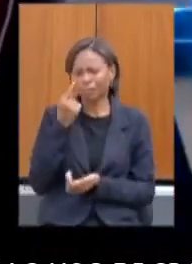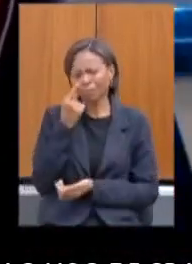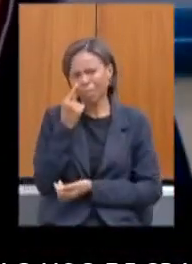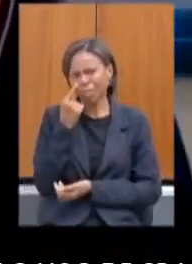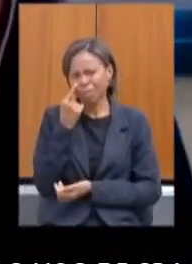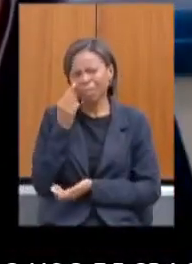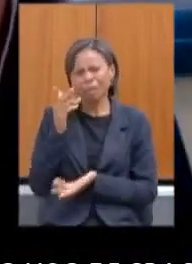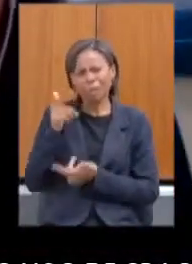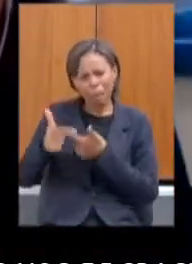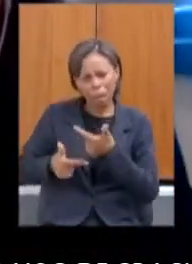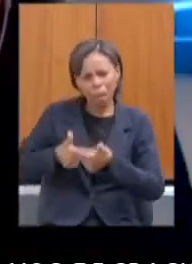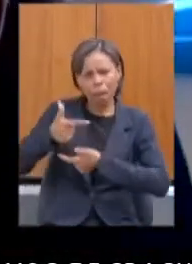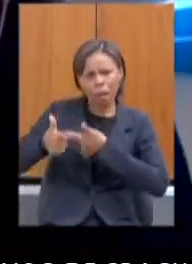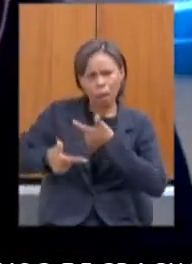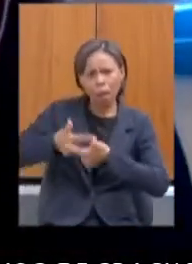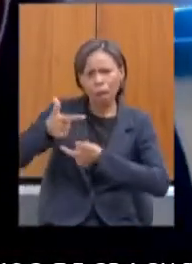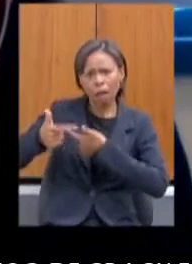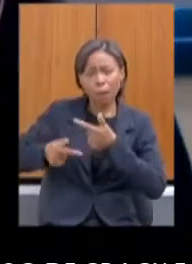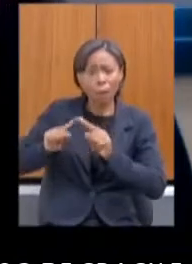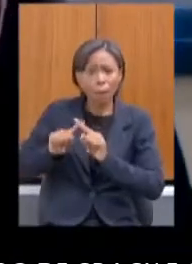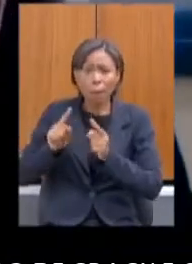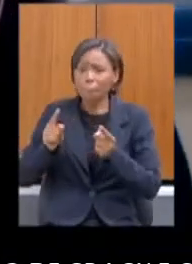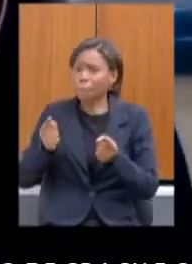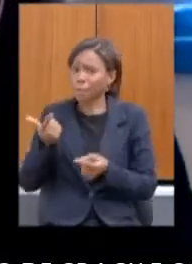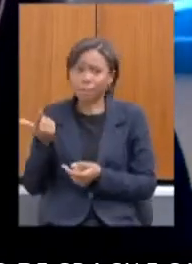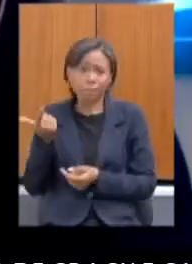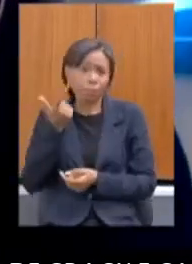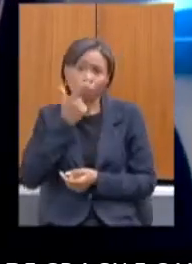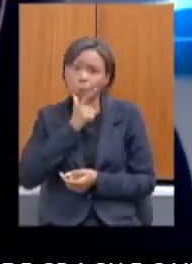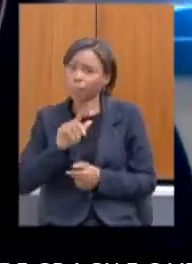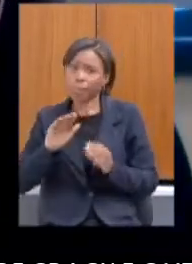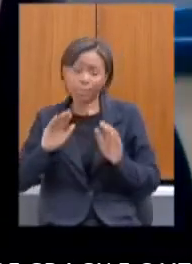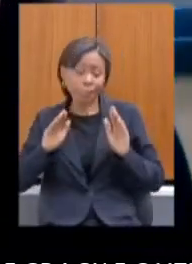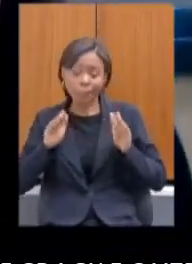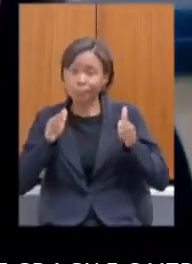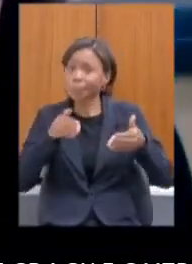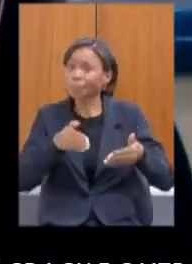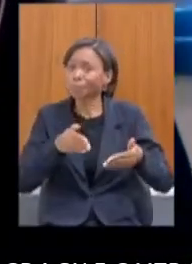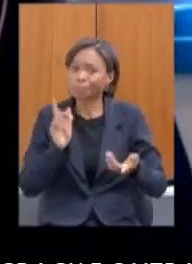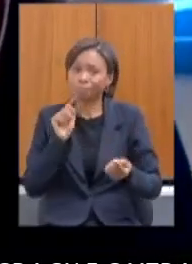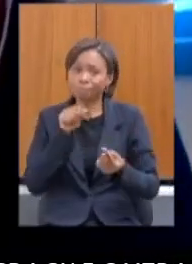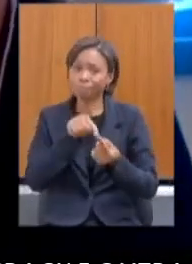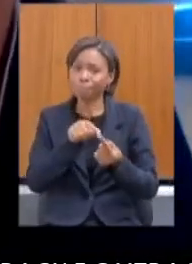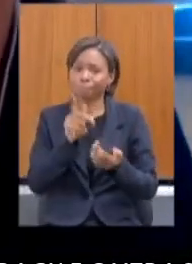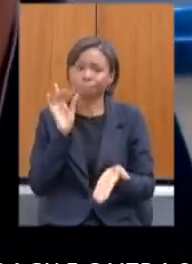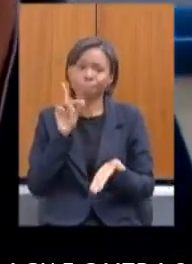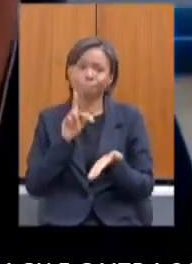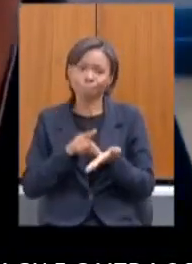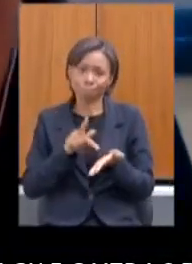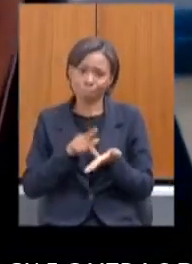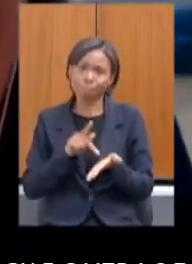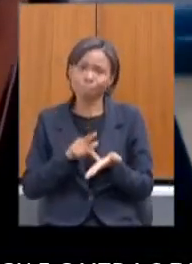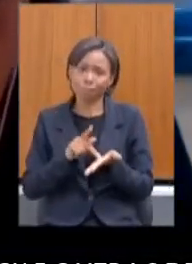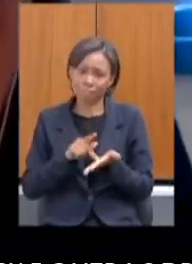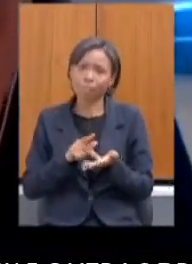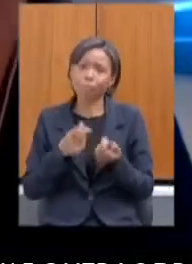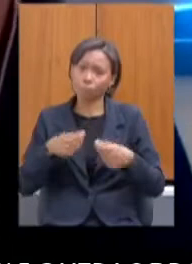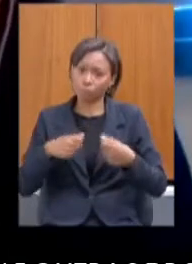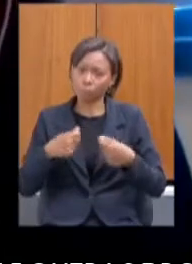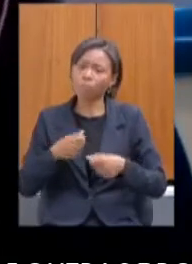não consegue chegar ali na ponta e a precisa encontrar esse eixo para que de fato as pessoas se sintam